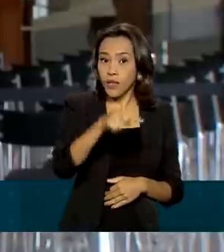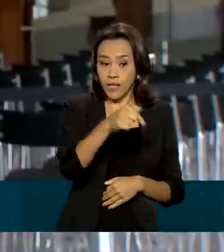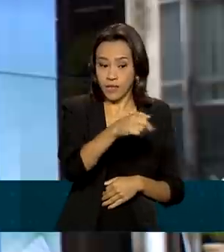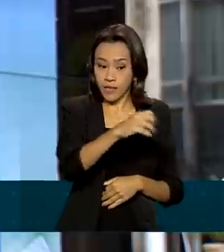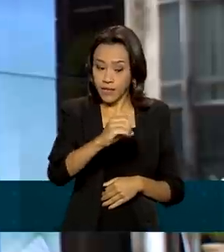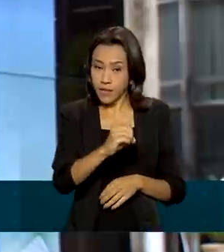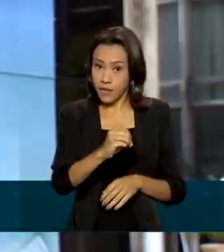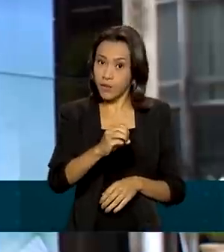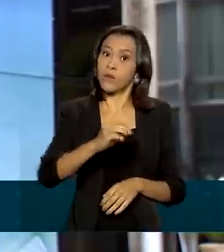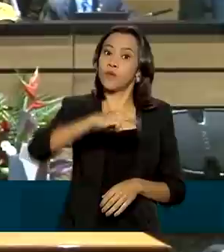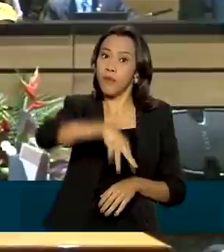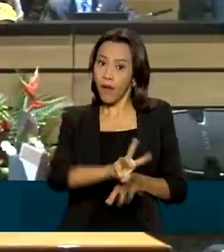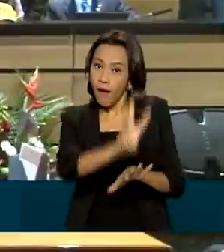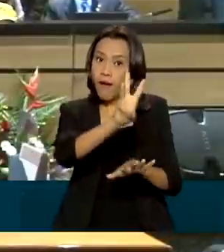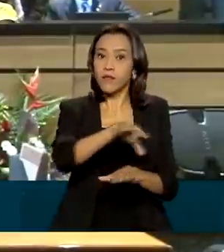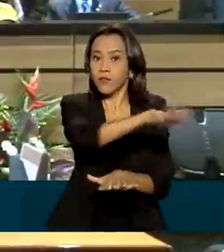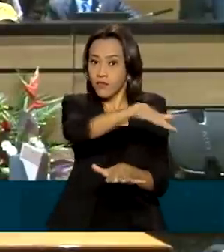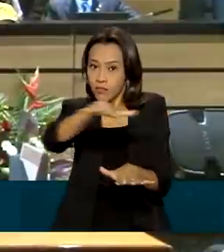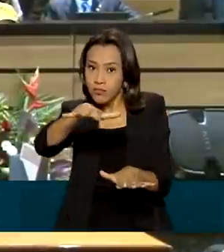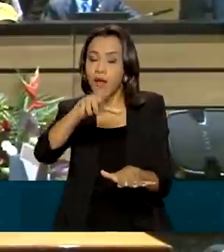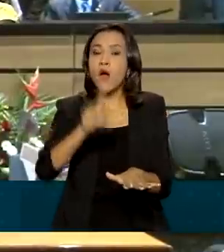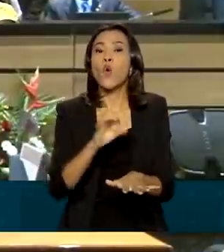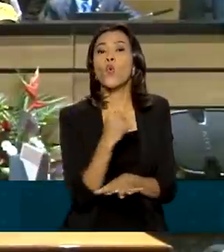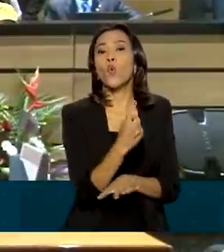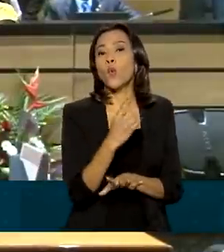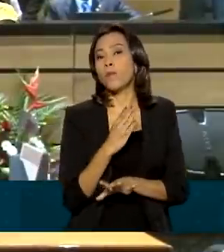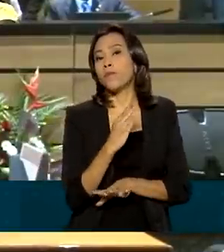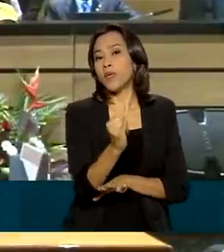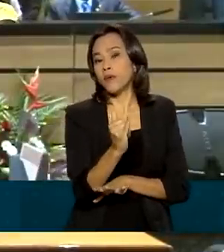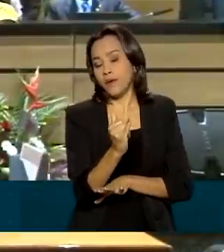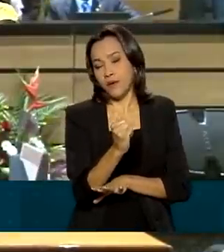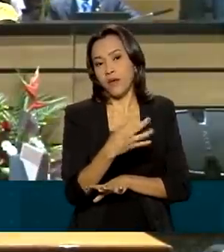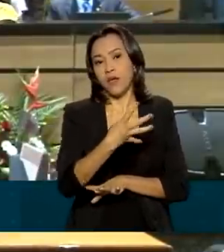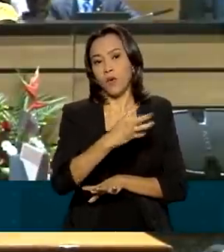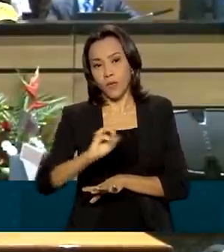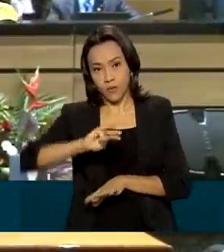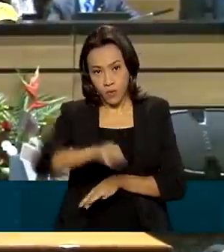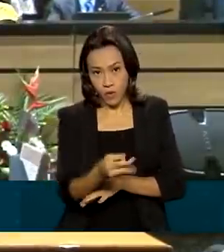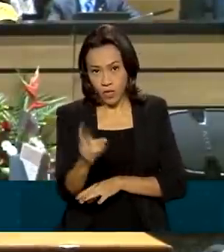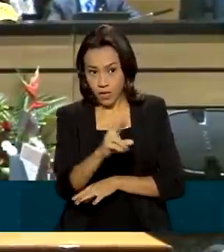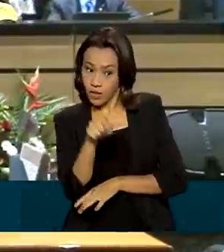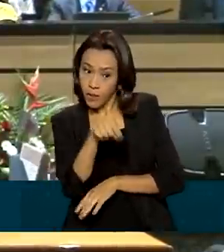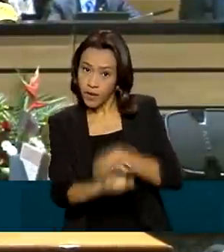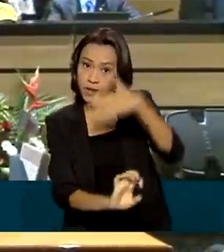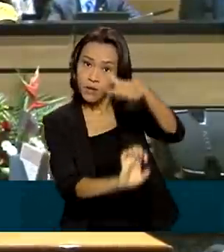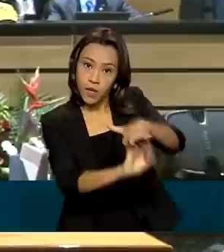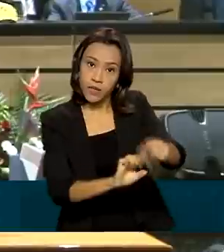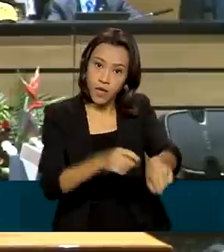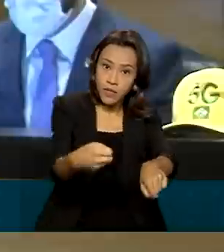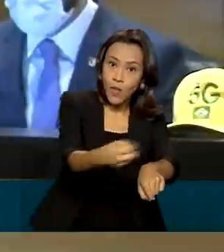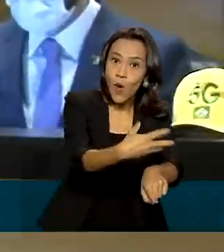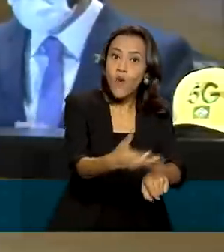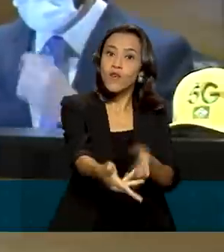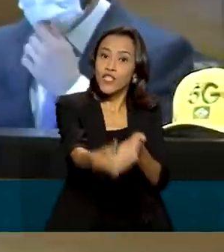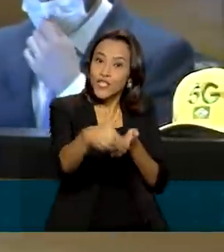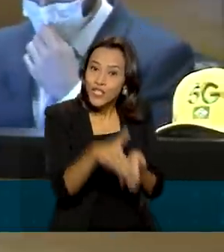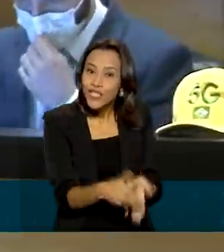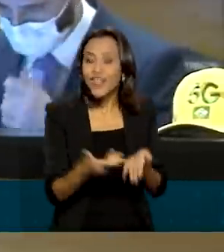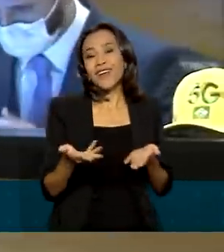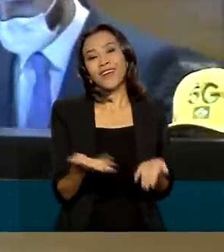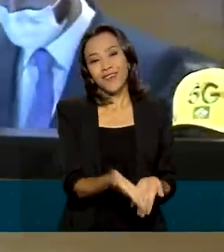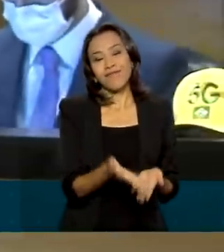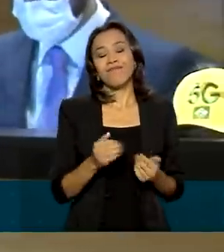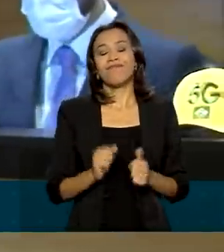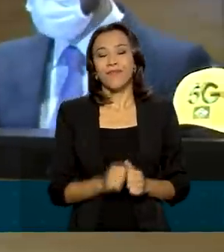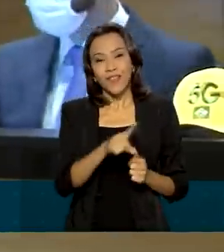empresa Winity, uma proposta de 1 bilhão e 400 milhões de reais. Esse é um novo investidor que chega agora no mercado e que vai